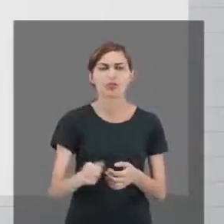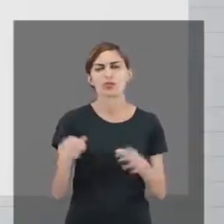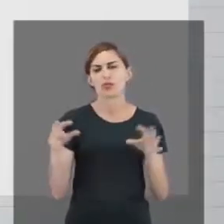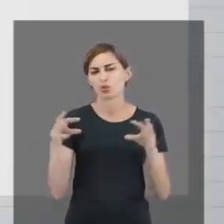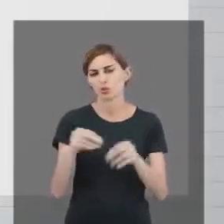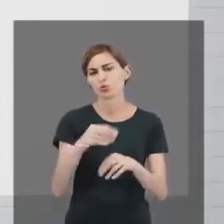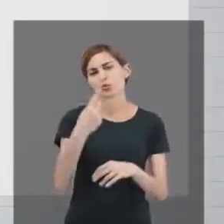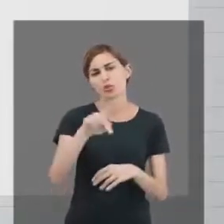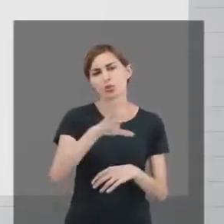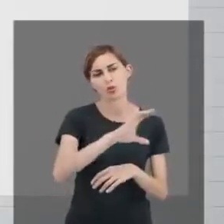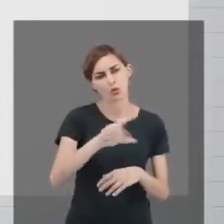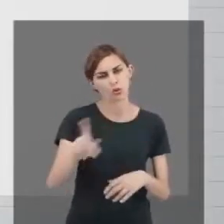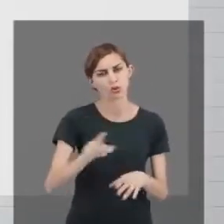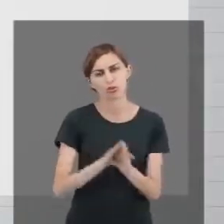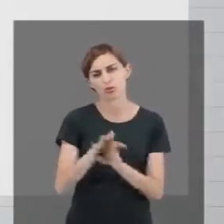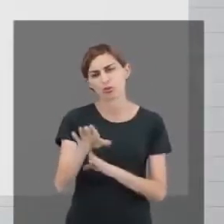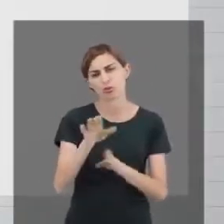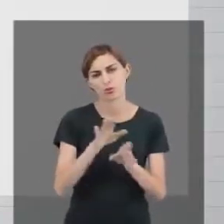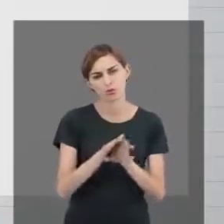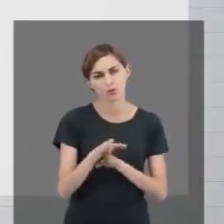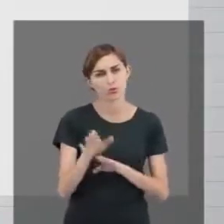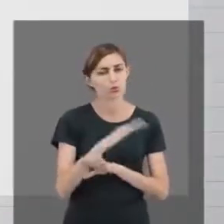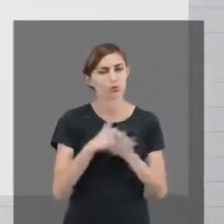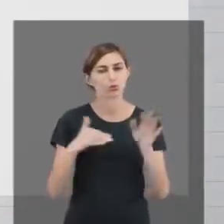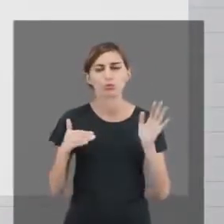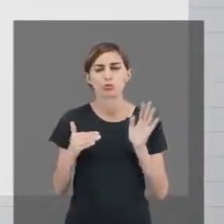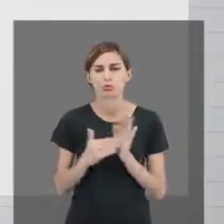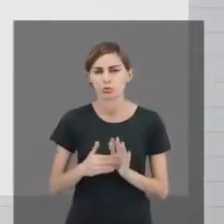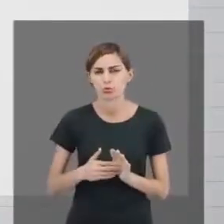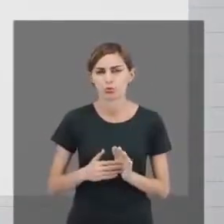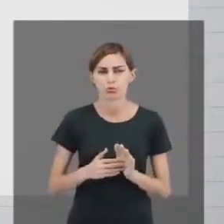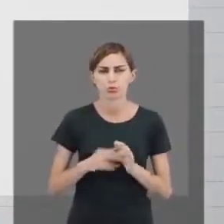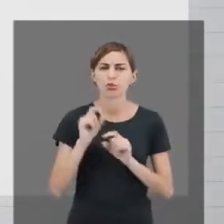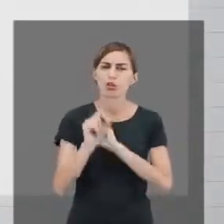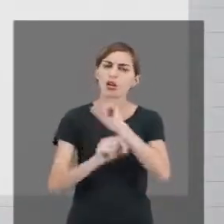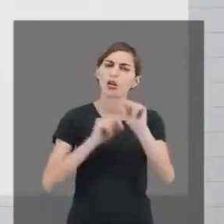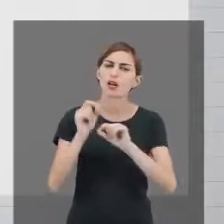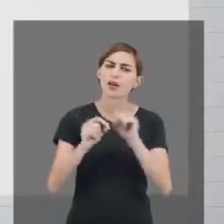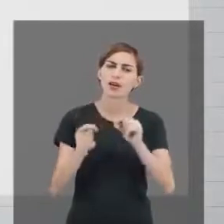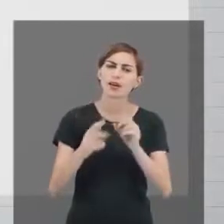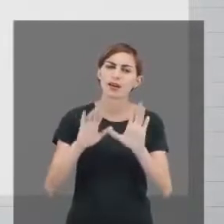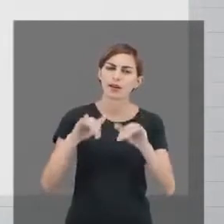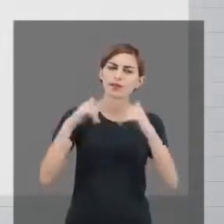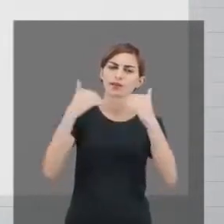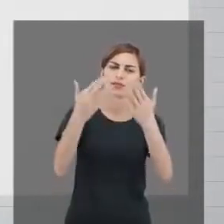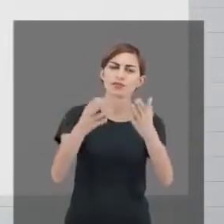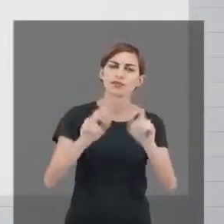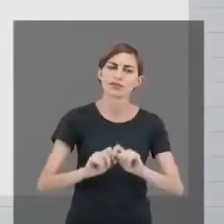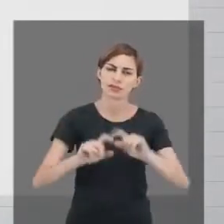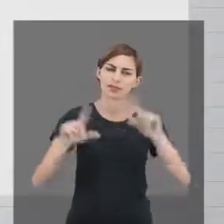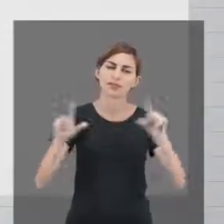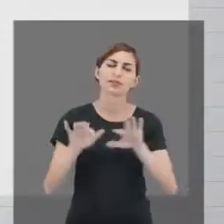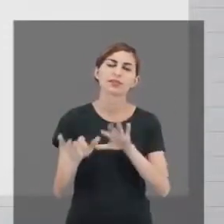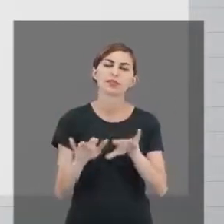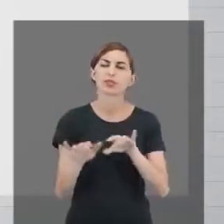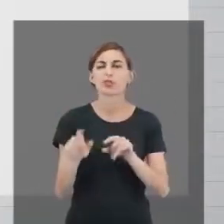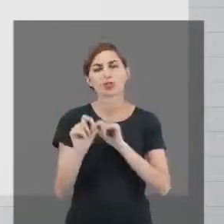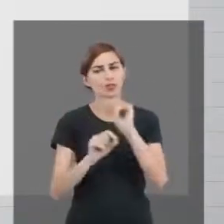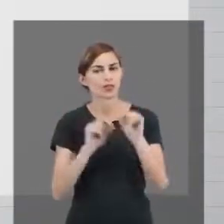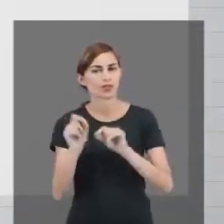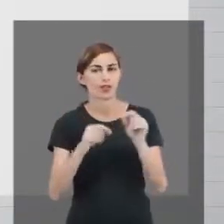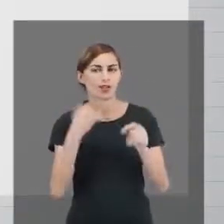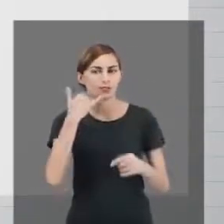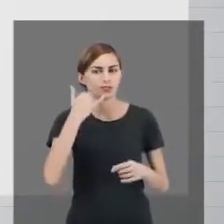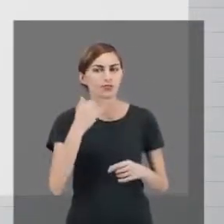do seu coordenador de curso, certo? Está todo mundo... Porque você fica conhecendo quem é que está do outro lado da tela, do computador, do seu smartphone.